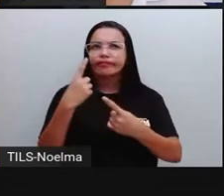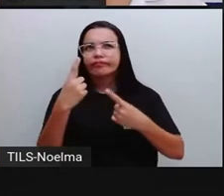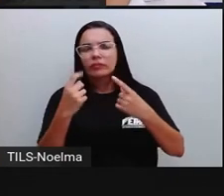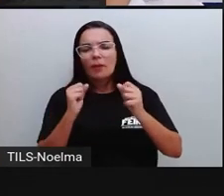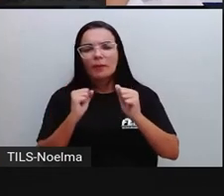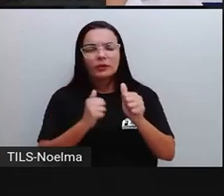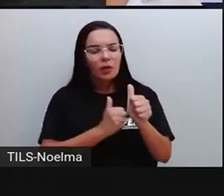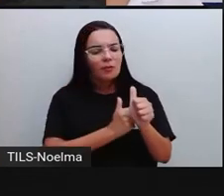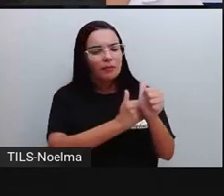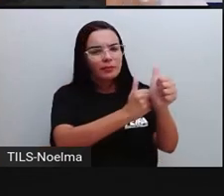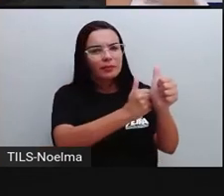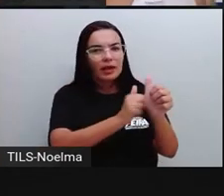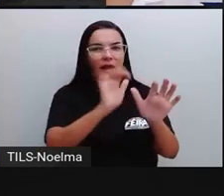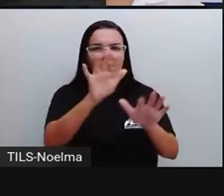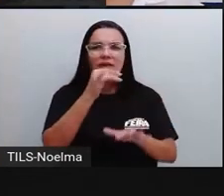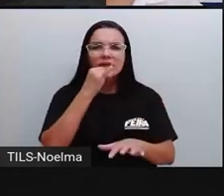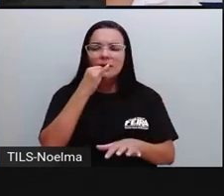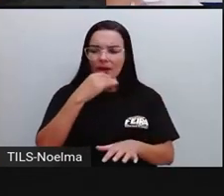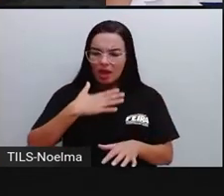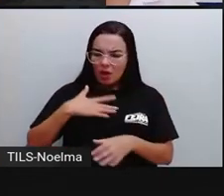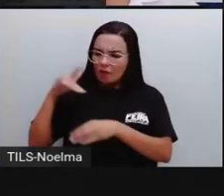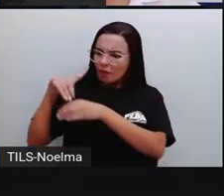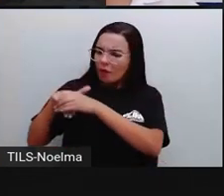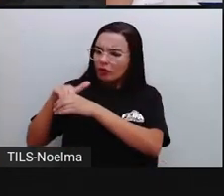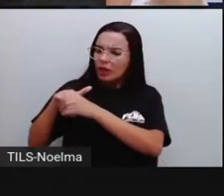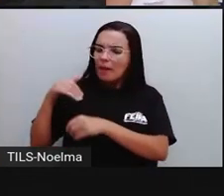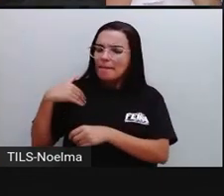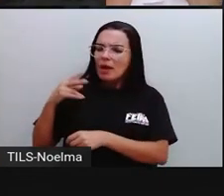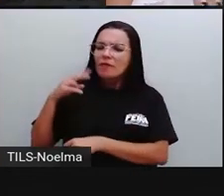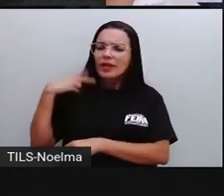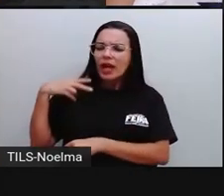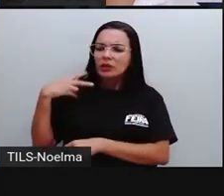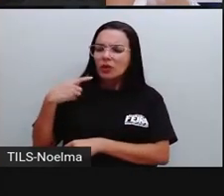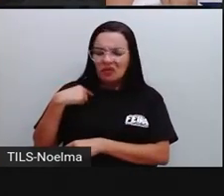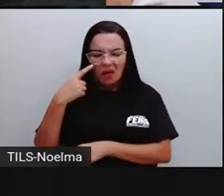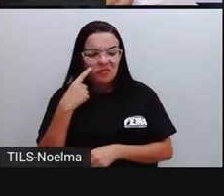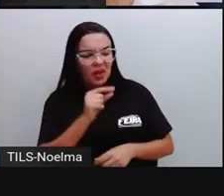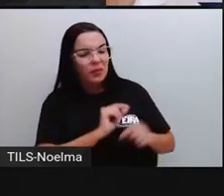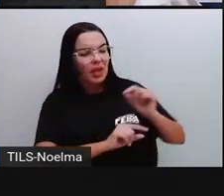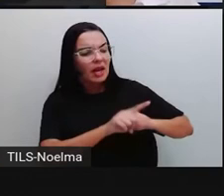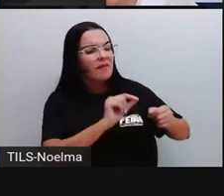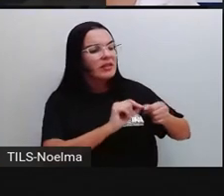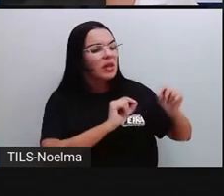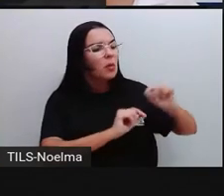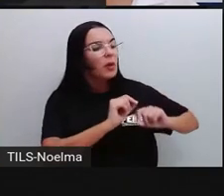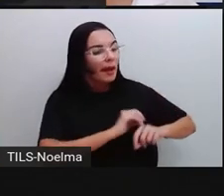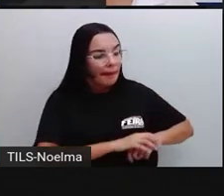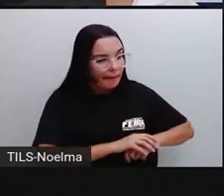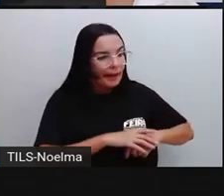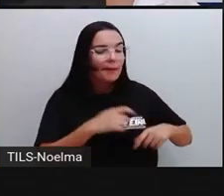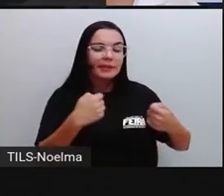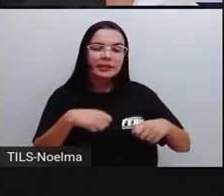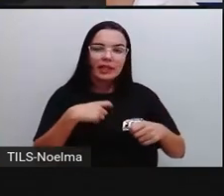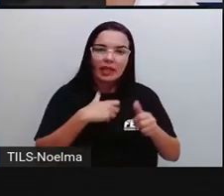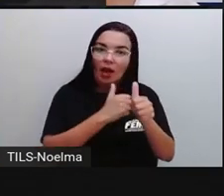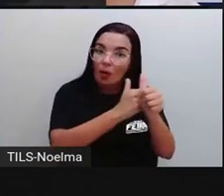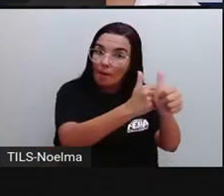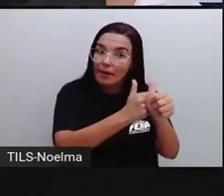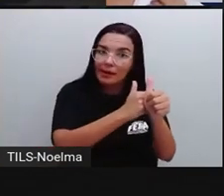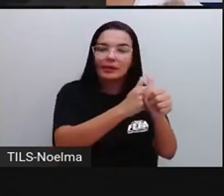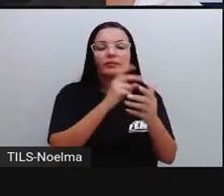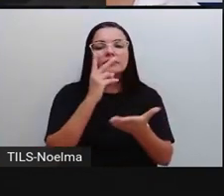tá? Eu votei no meu vereador, ele está trabalhando, o é que ele está fazendo? Então, tem como a gente estar fazendo esse acompanhamento, certo?